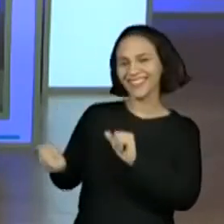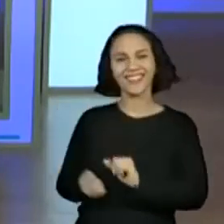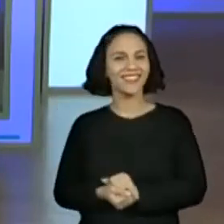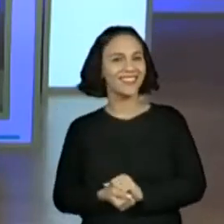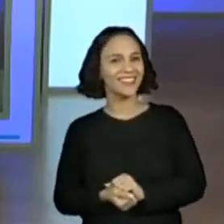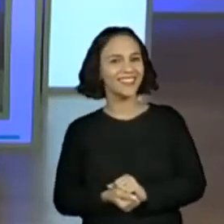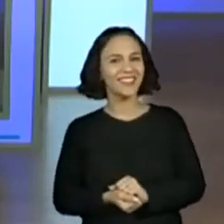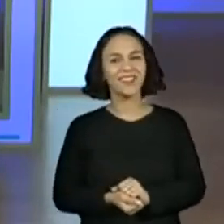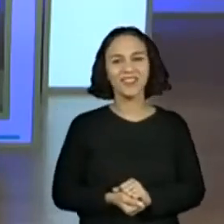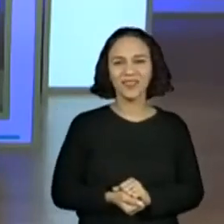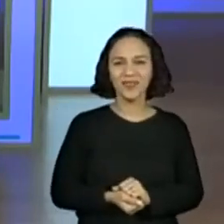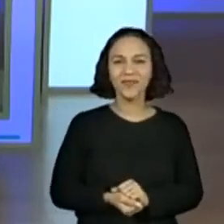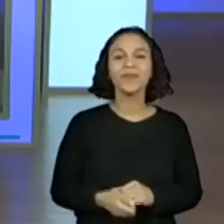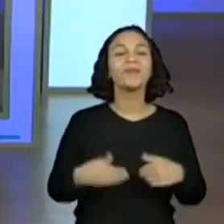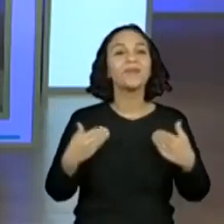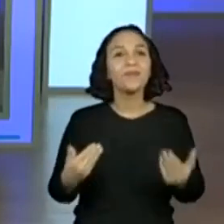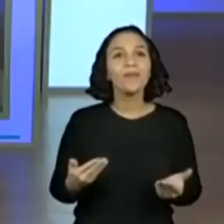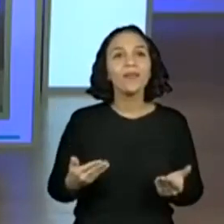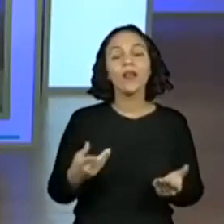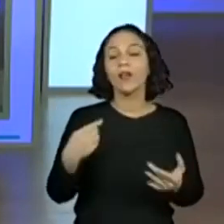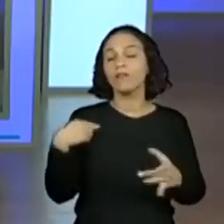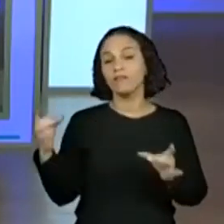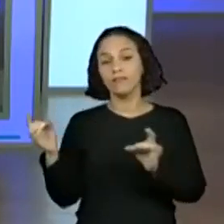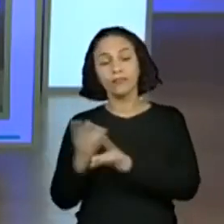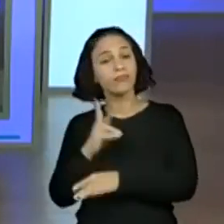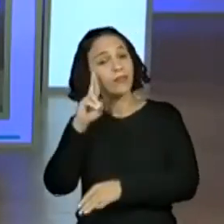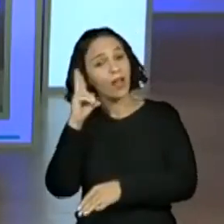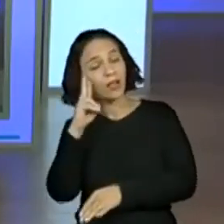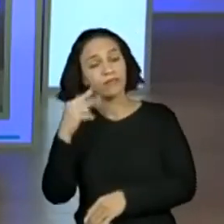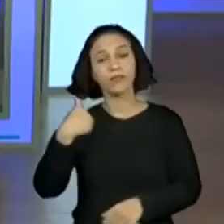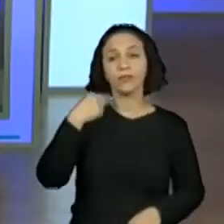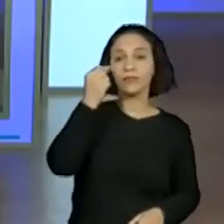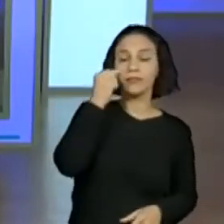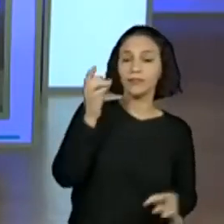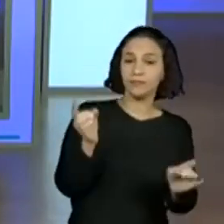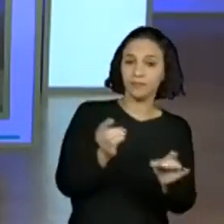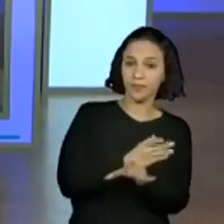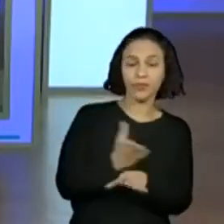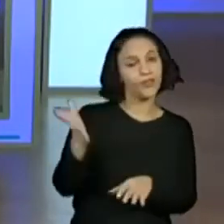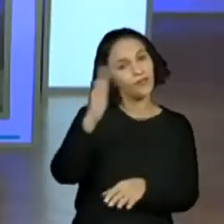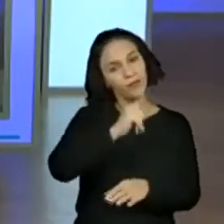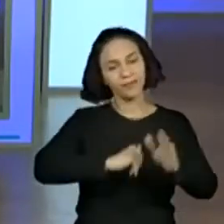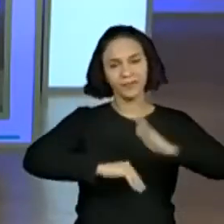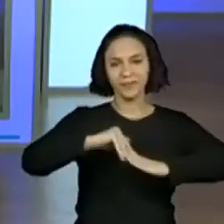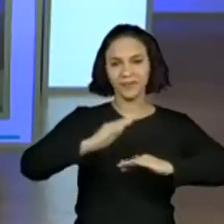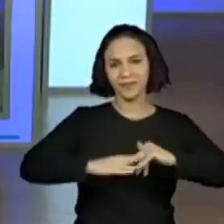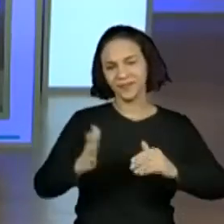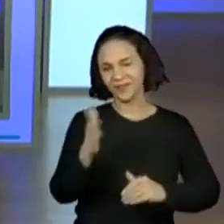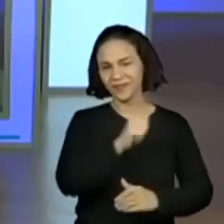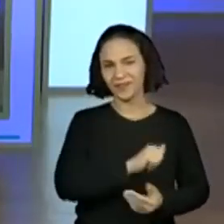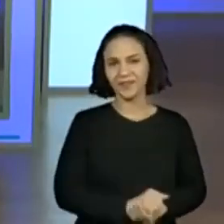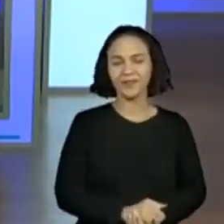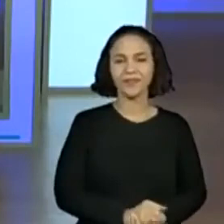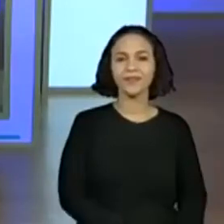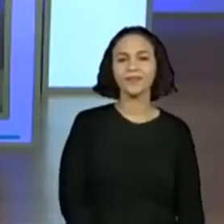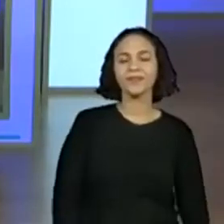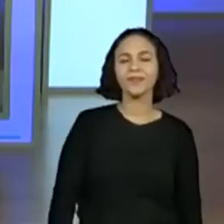Sim, muito bem. Então, eu preparada, Raíssa preparada, mãos à obra. Certo? Vamos lá.